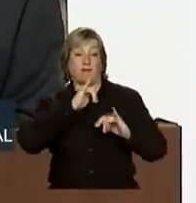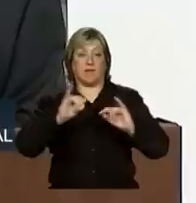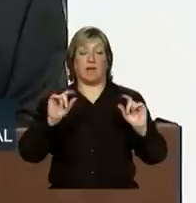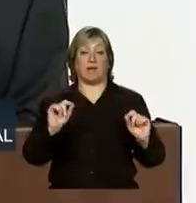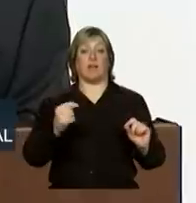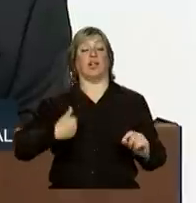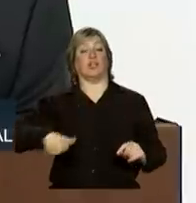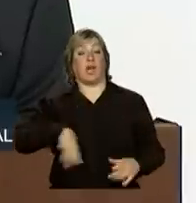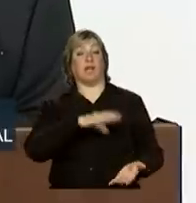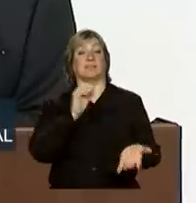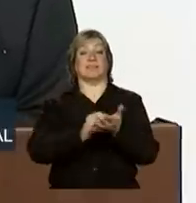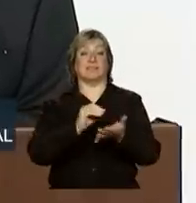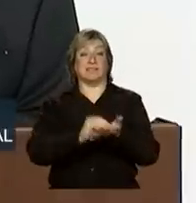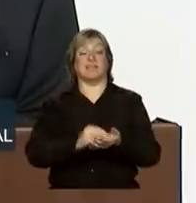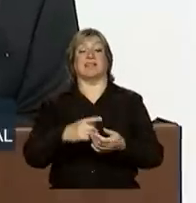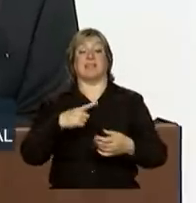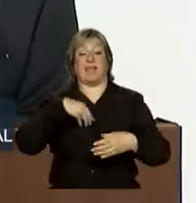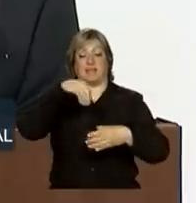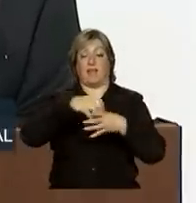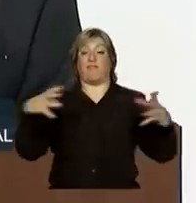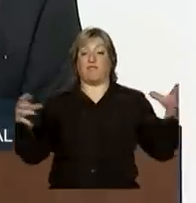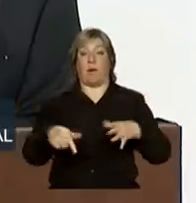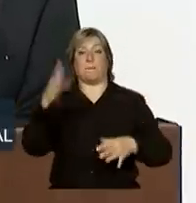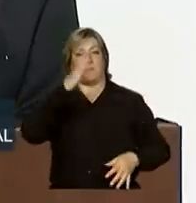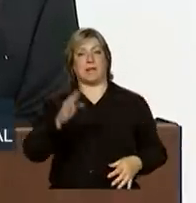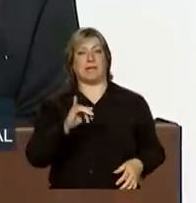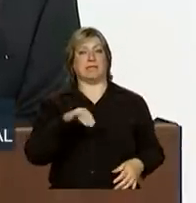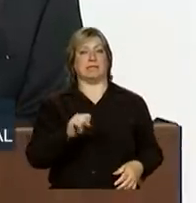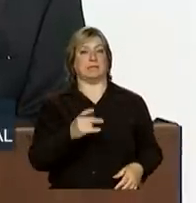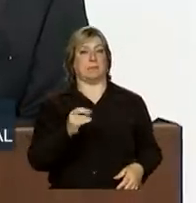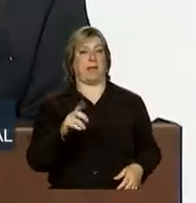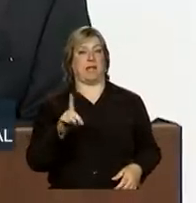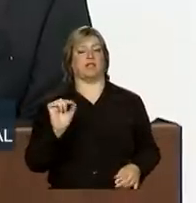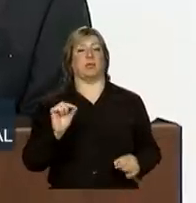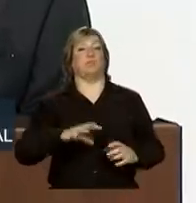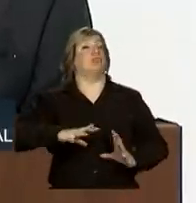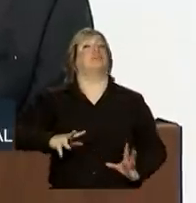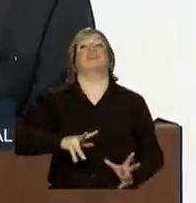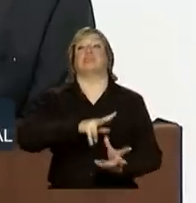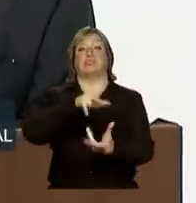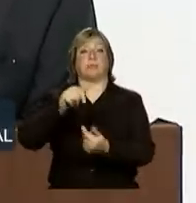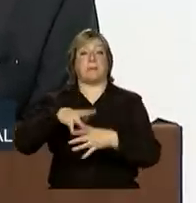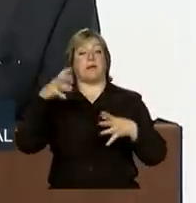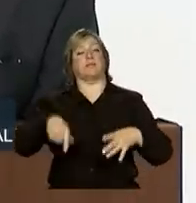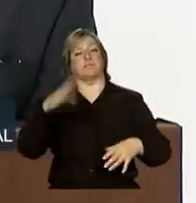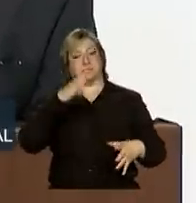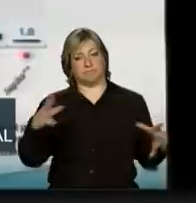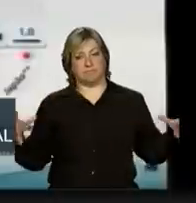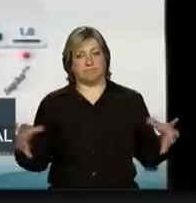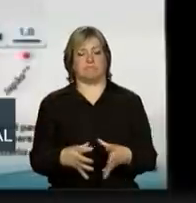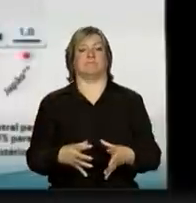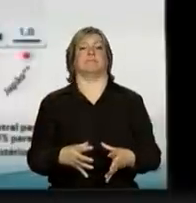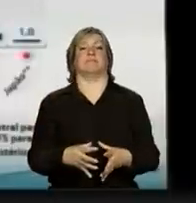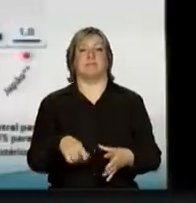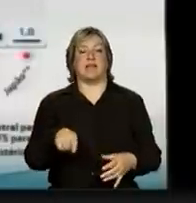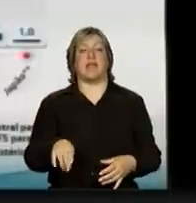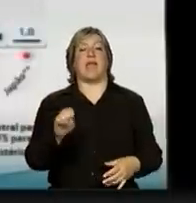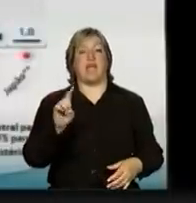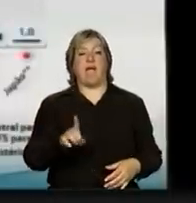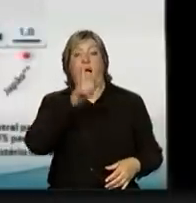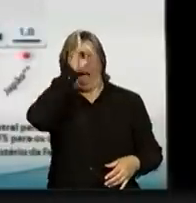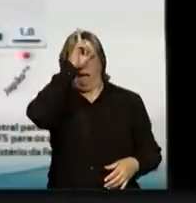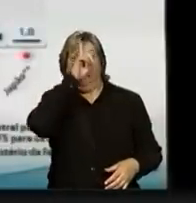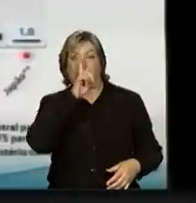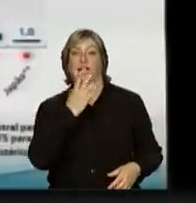os maiores spreads do mundo. Ali nós podemos ver os spreads cobrados por vários países. O Brasil é aquele